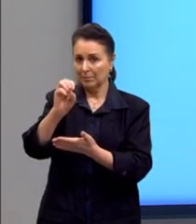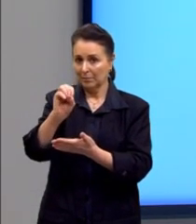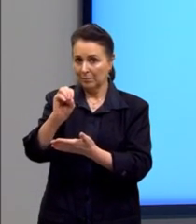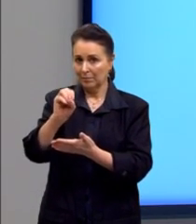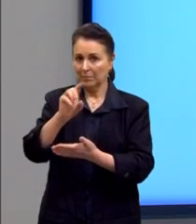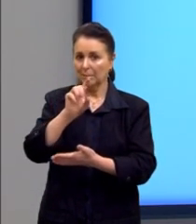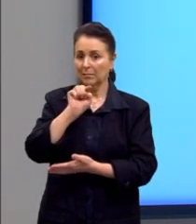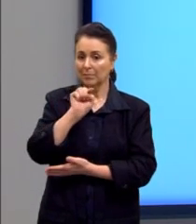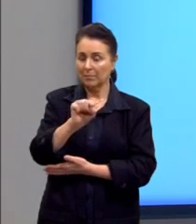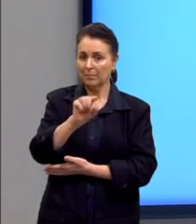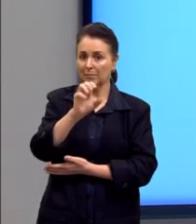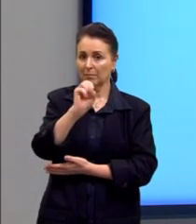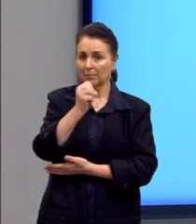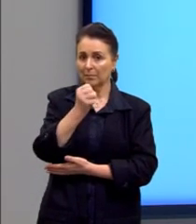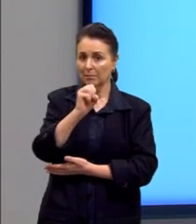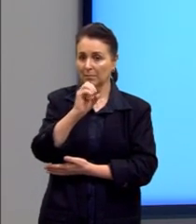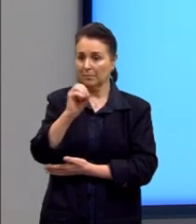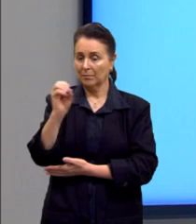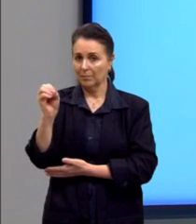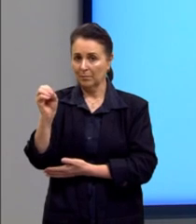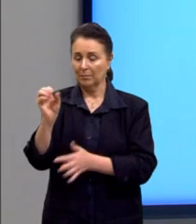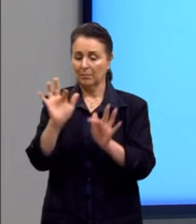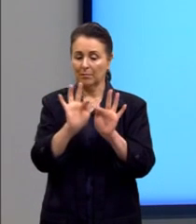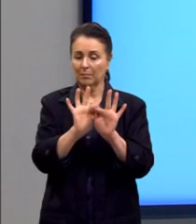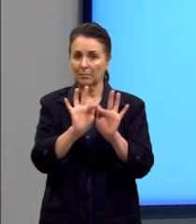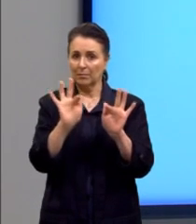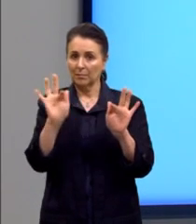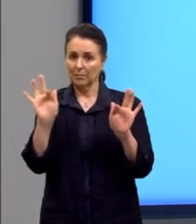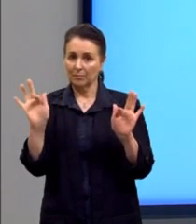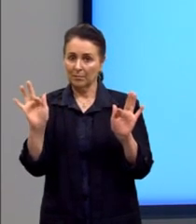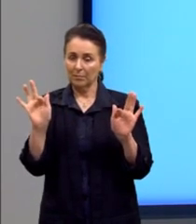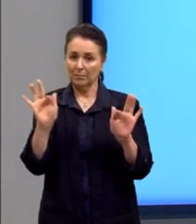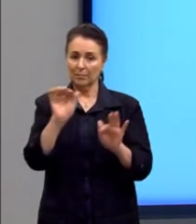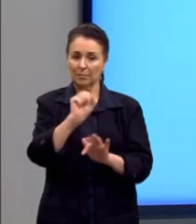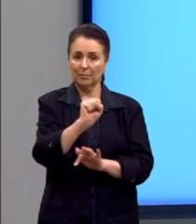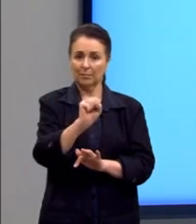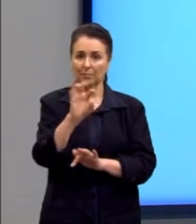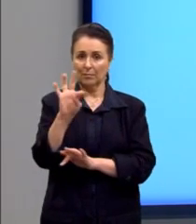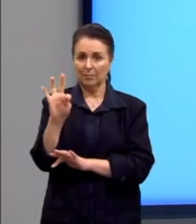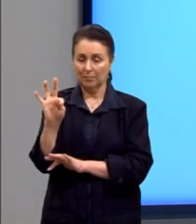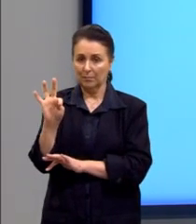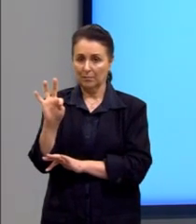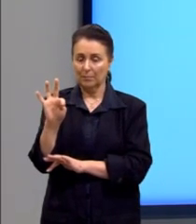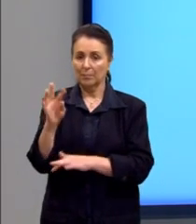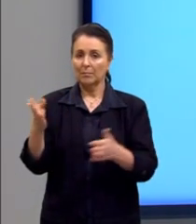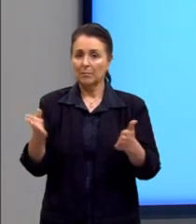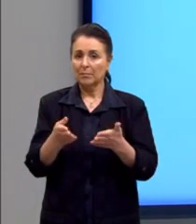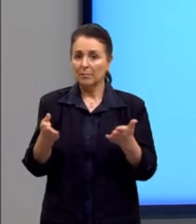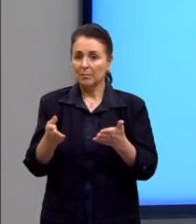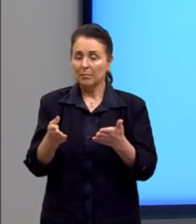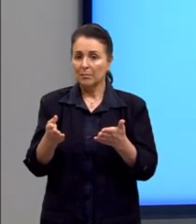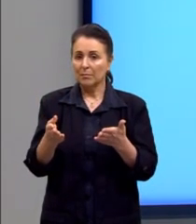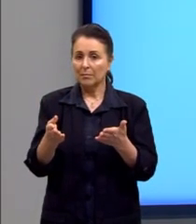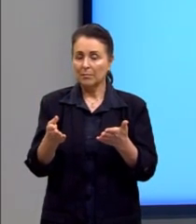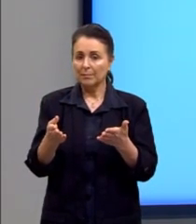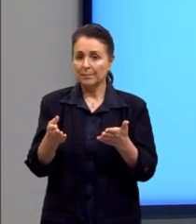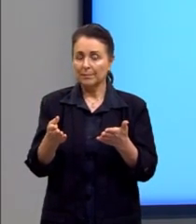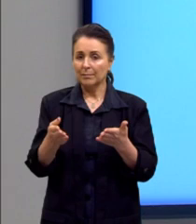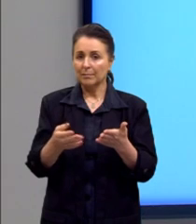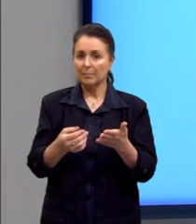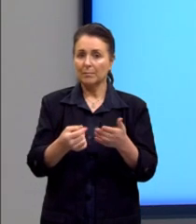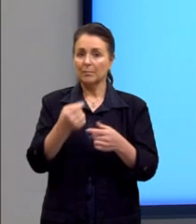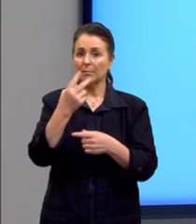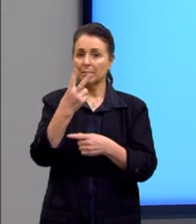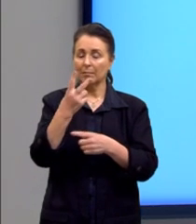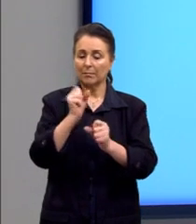$.800, a função que foi dada, né? S de T e nós vamos considerar ali, então, dois